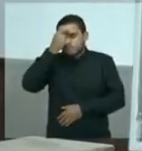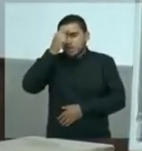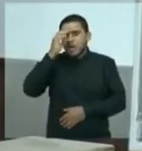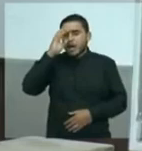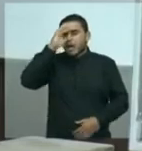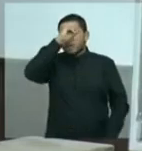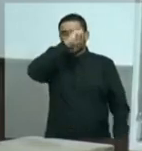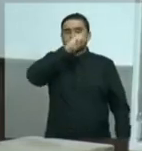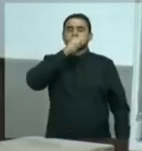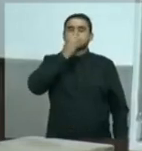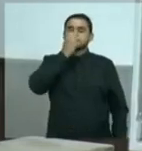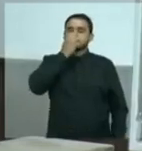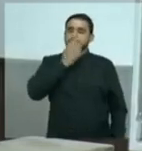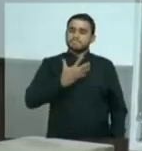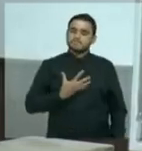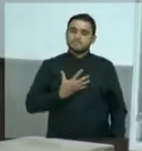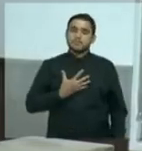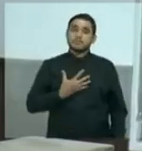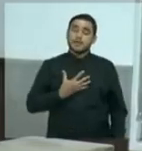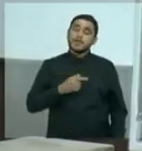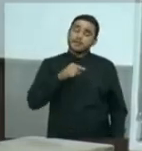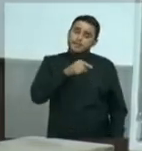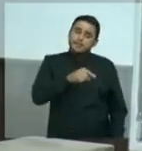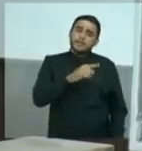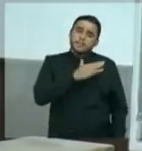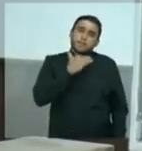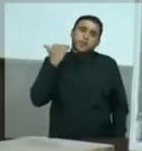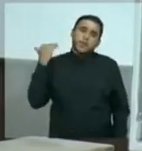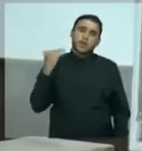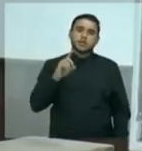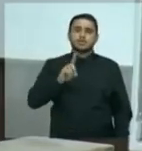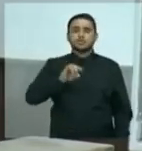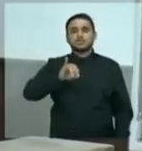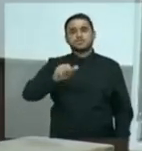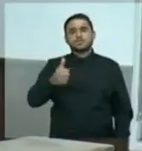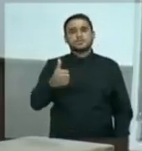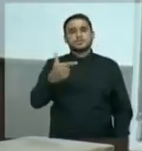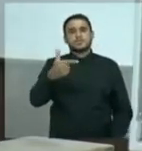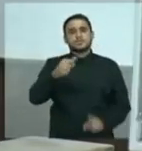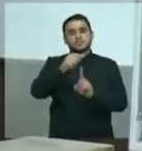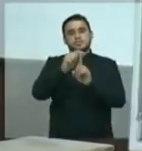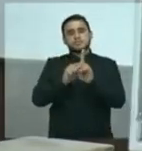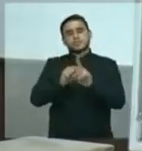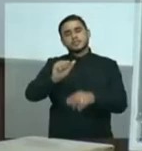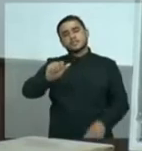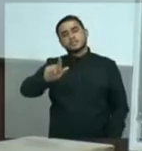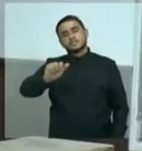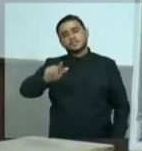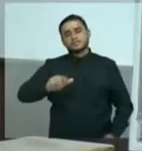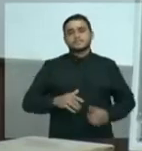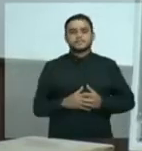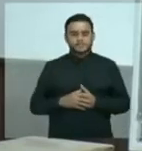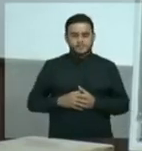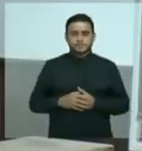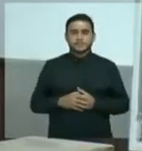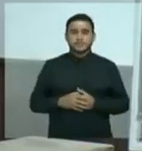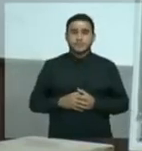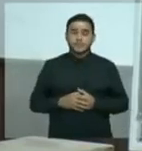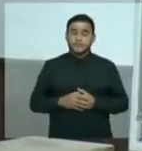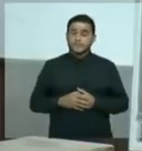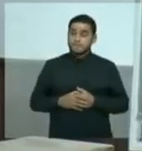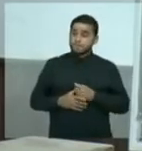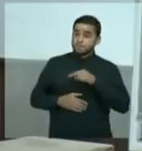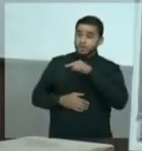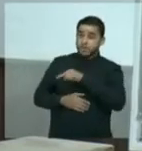nos deixou em 12 de agosto. Esses dois, se vivos estivessem, Dom Fragoso e